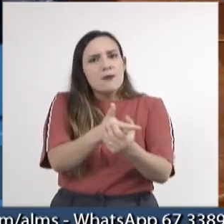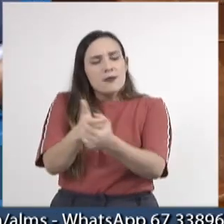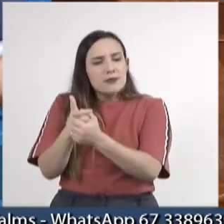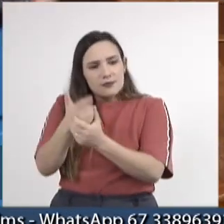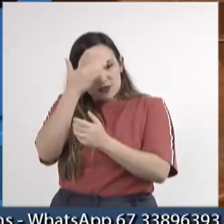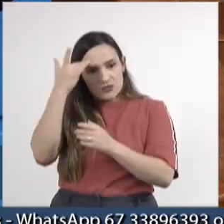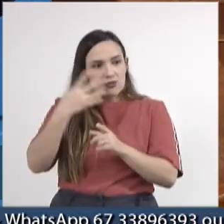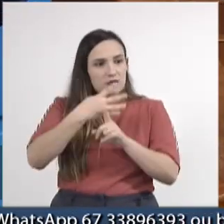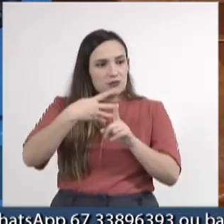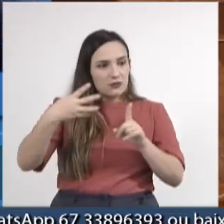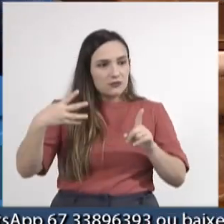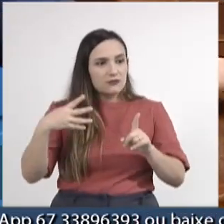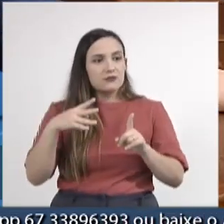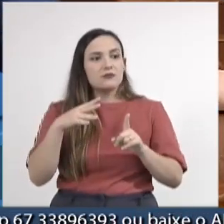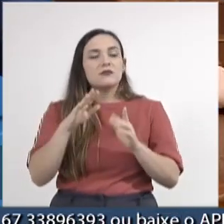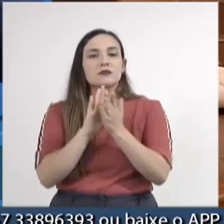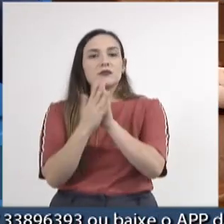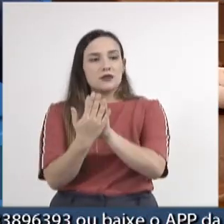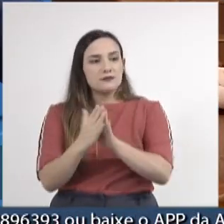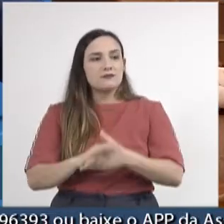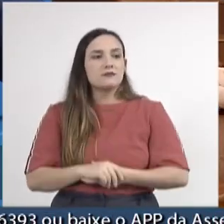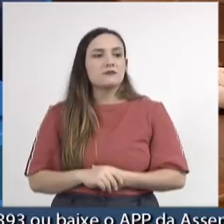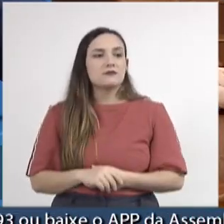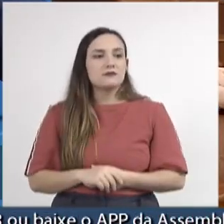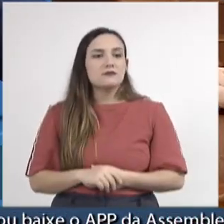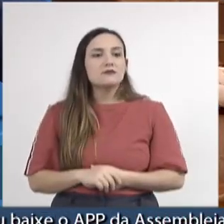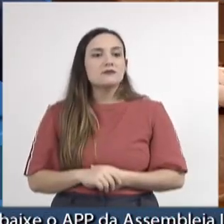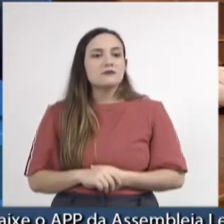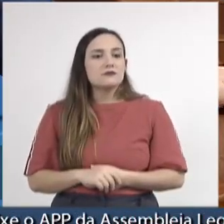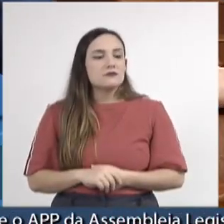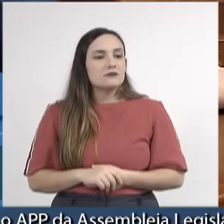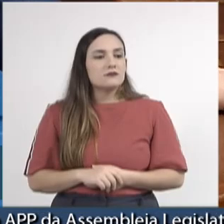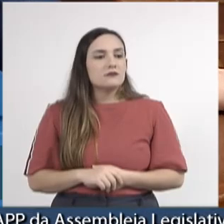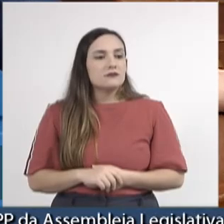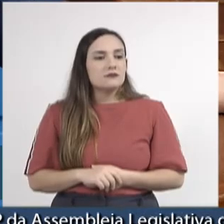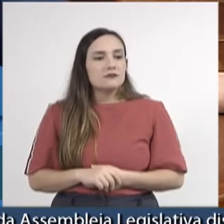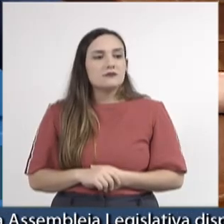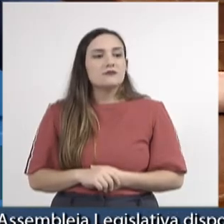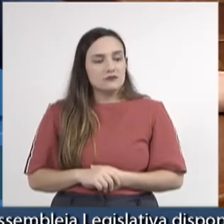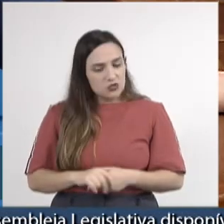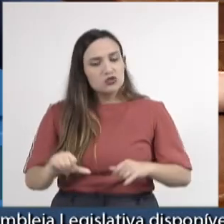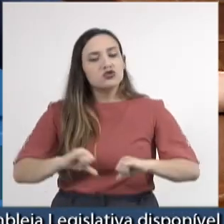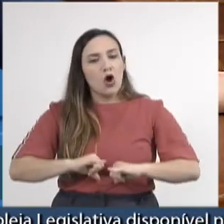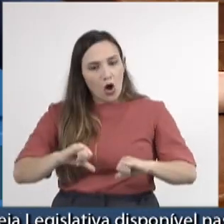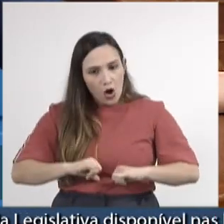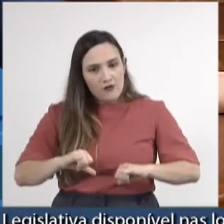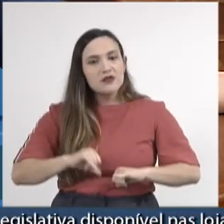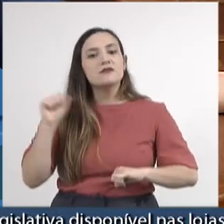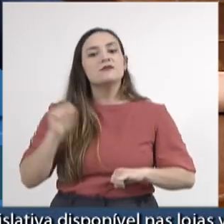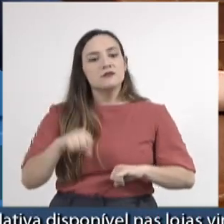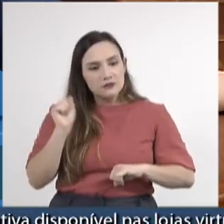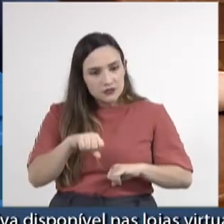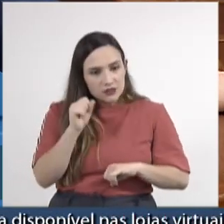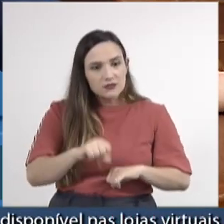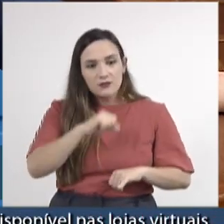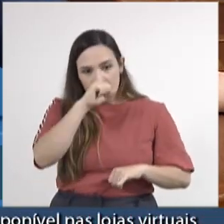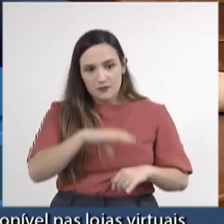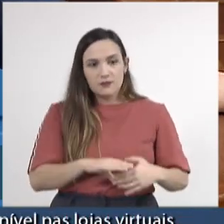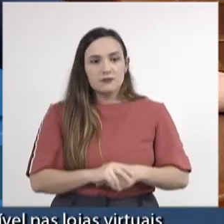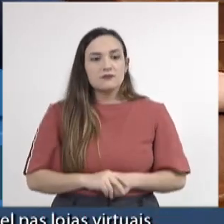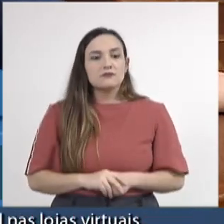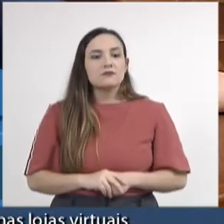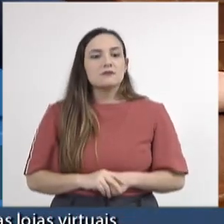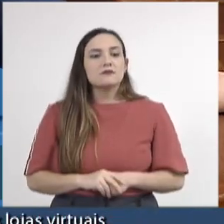LGBTs e transexuais. Isso é uma população que sofre violência e muitas